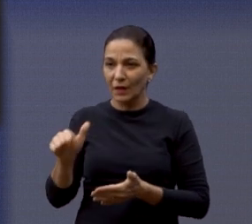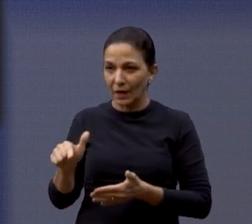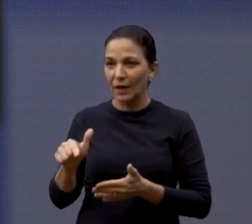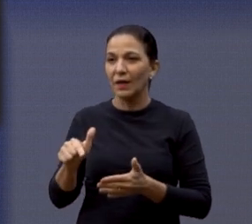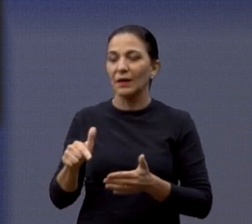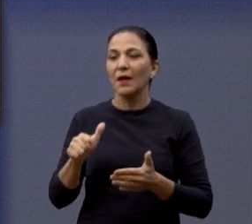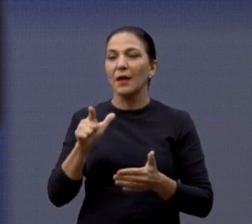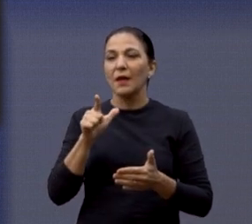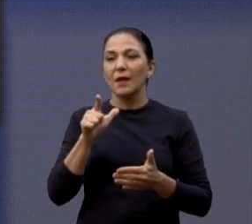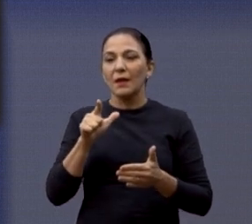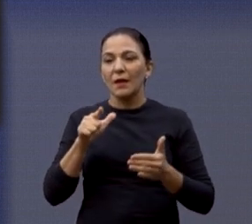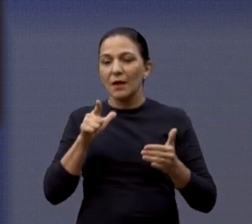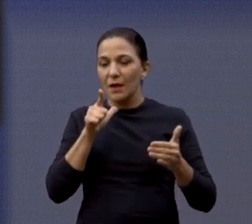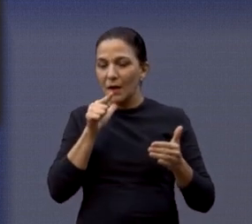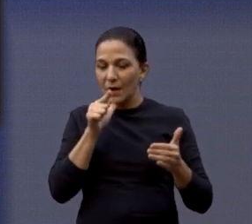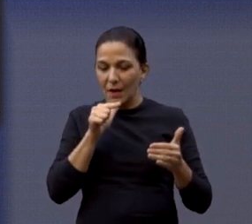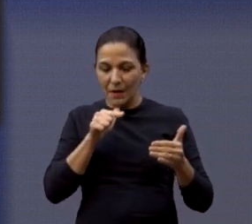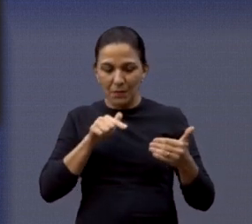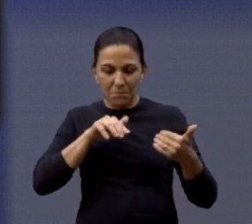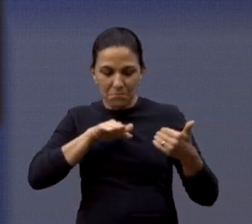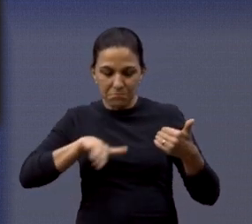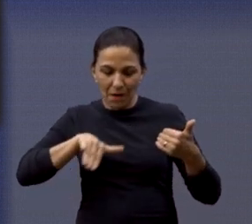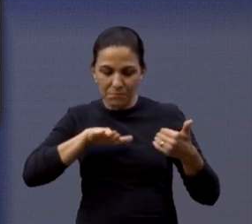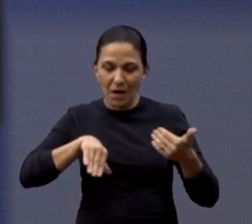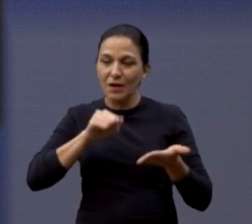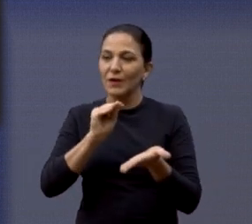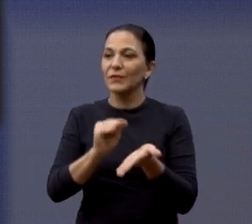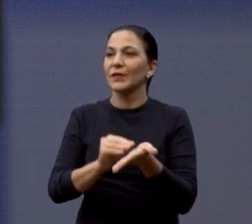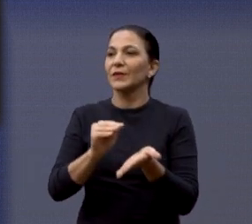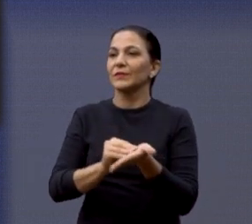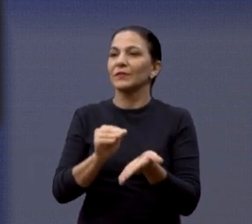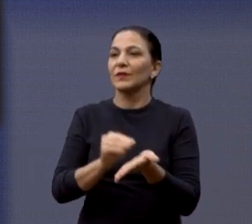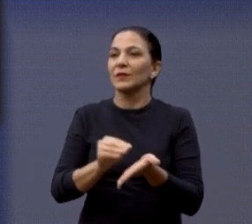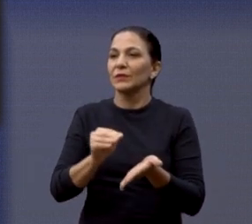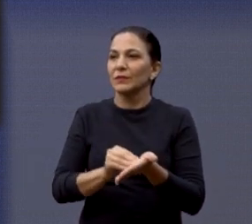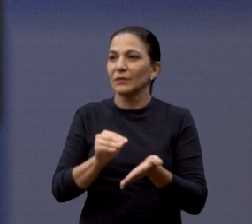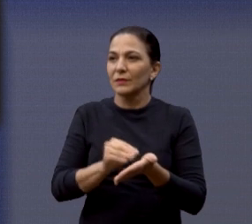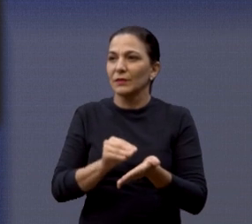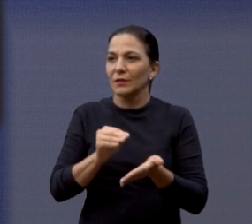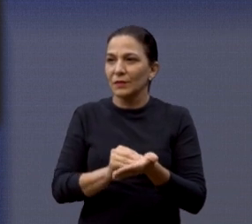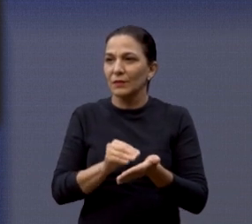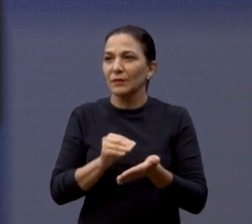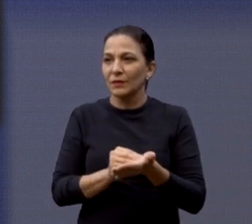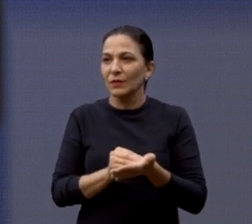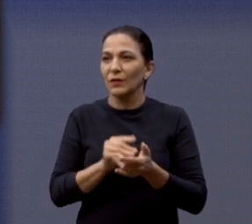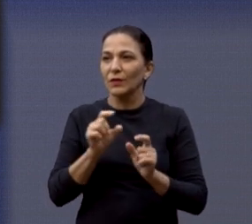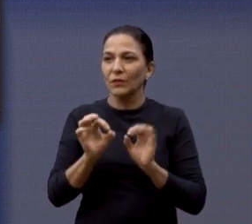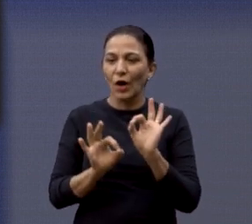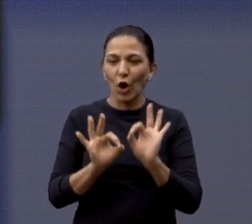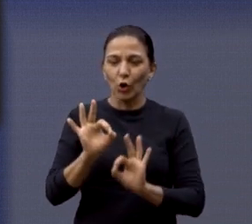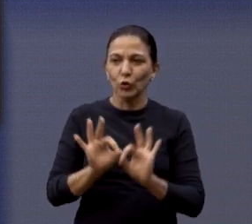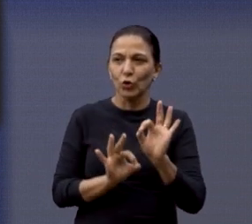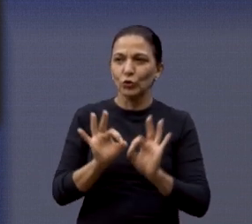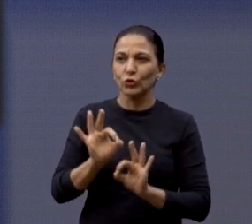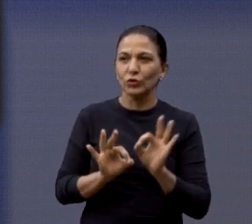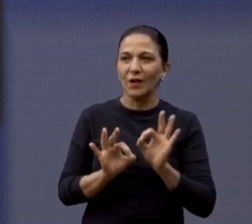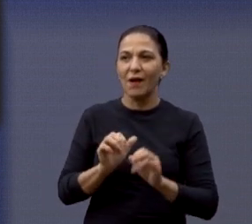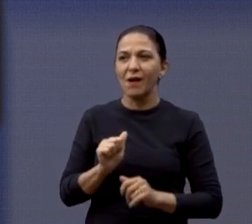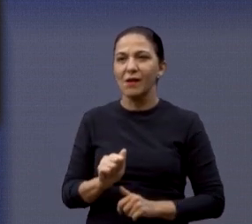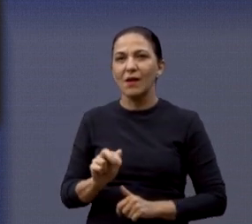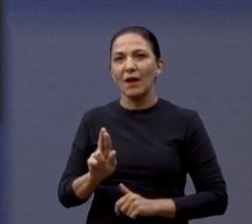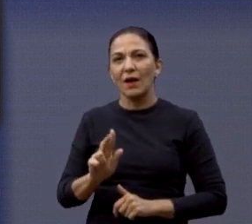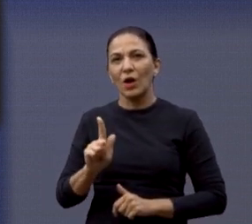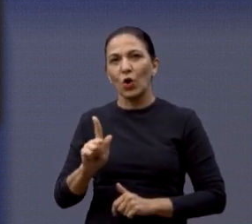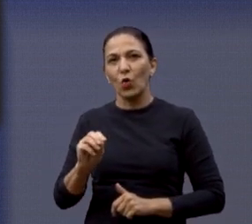semiolímpica, faltava aí as argolas ali, onde que vai as